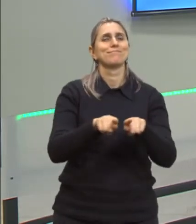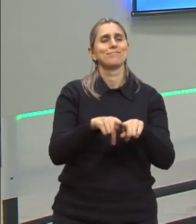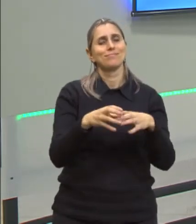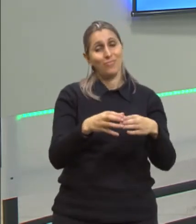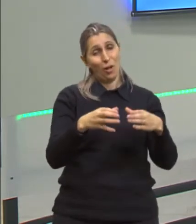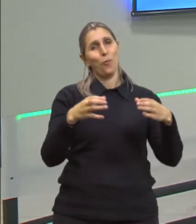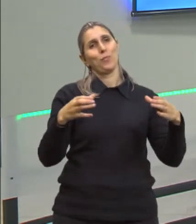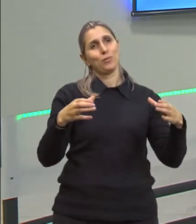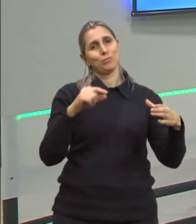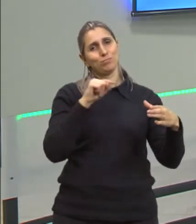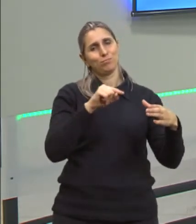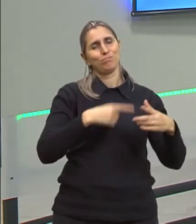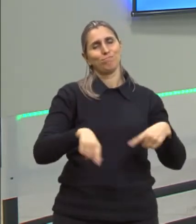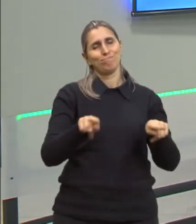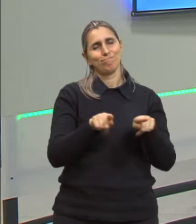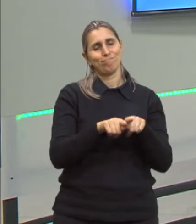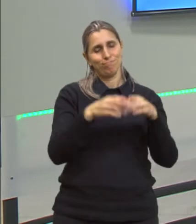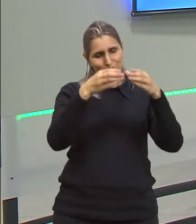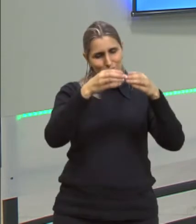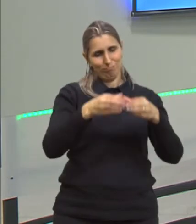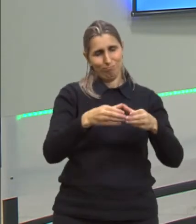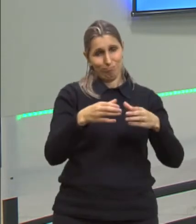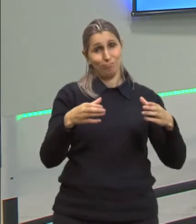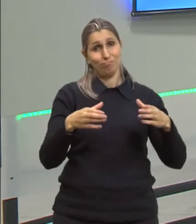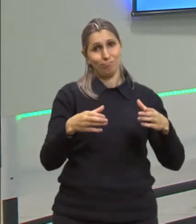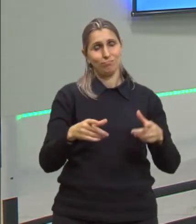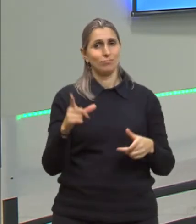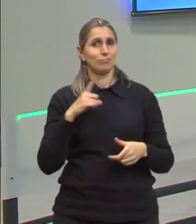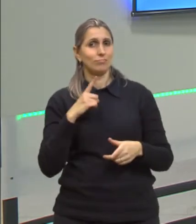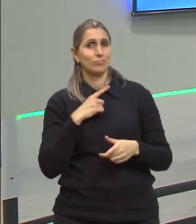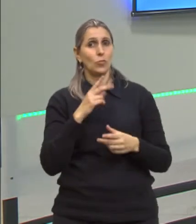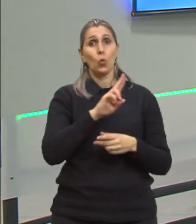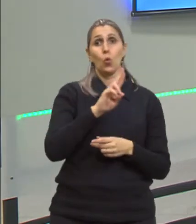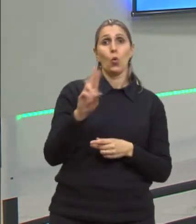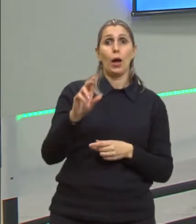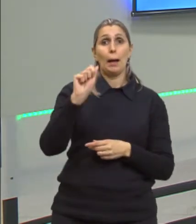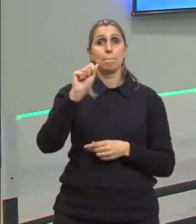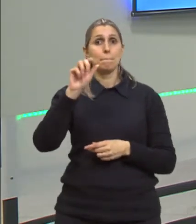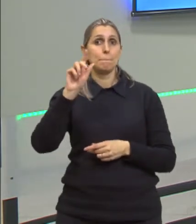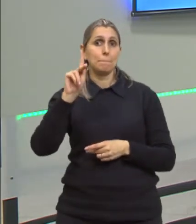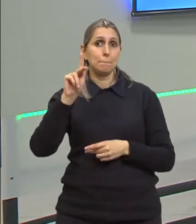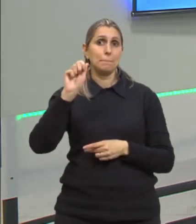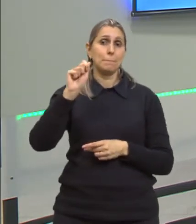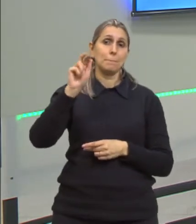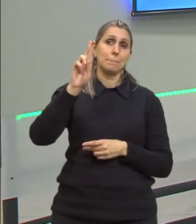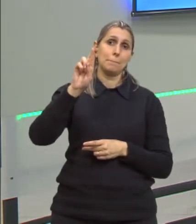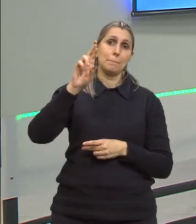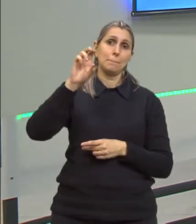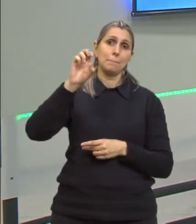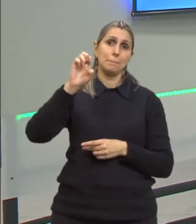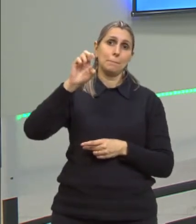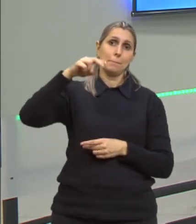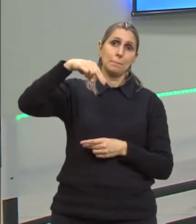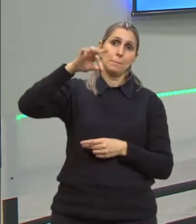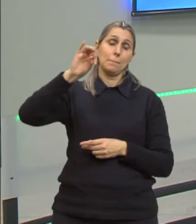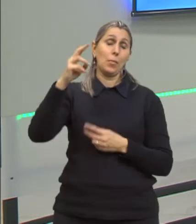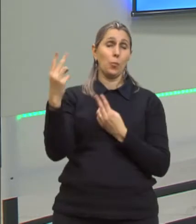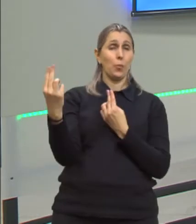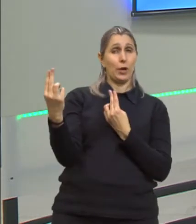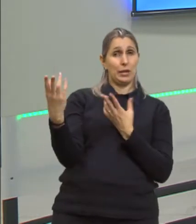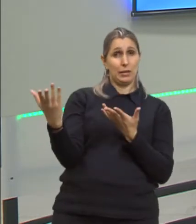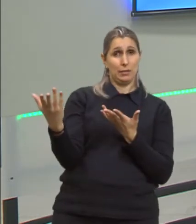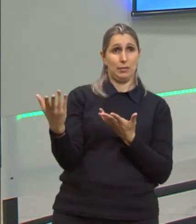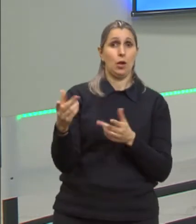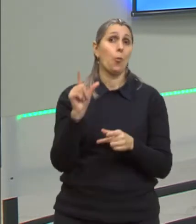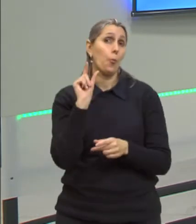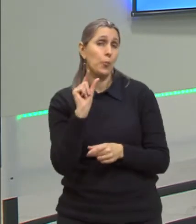dilatou-se. Aí que vem o nome de dilatação aparente, porque aquilo é uma parte